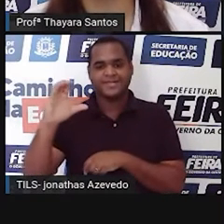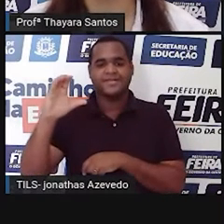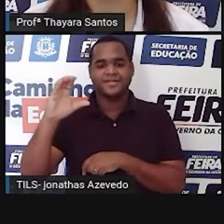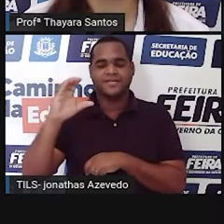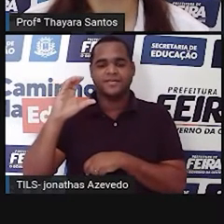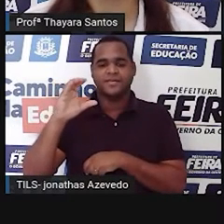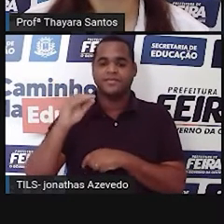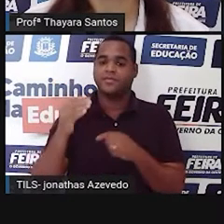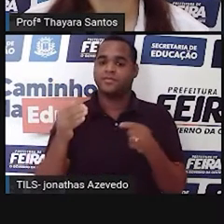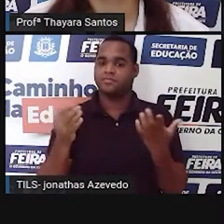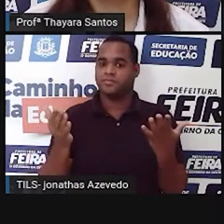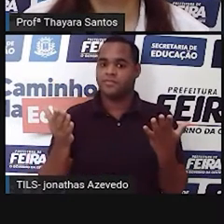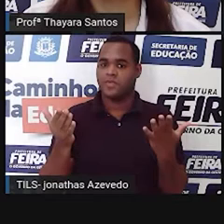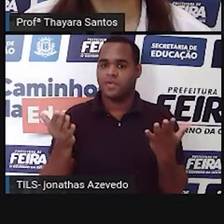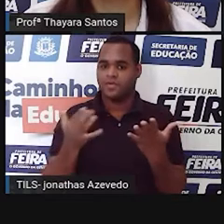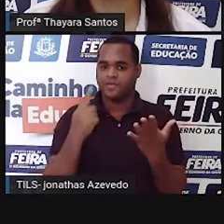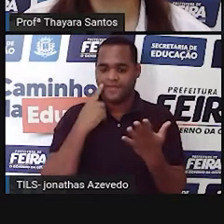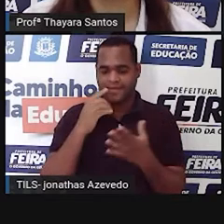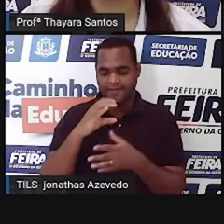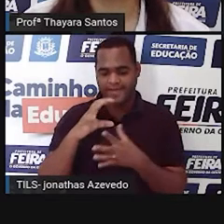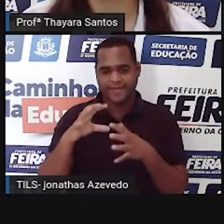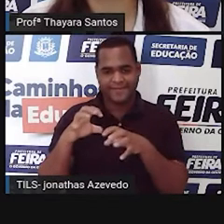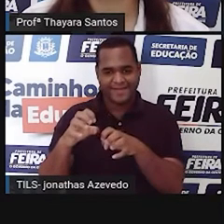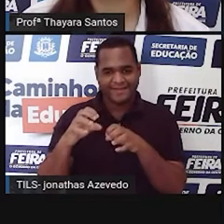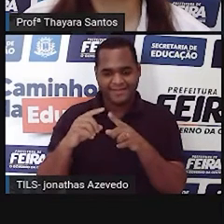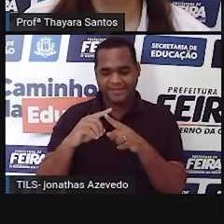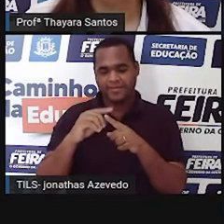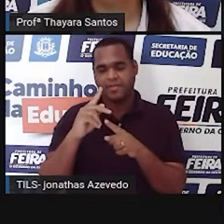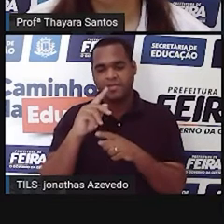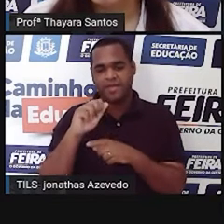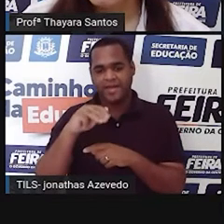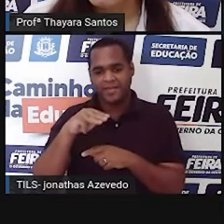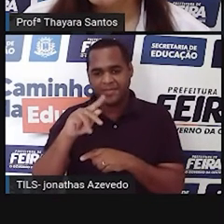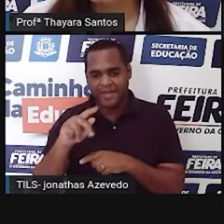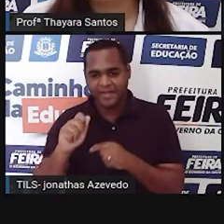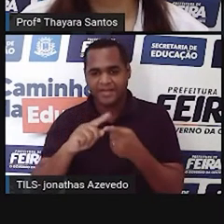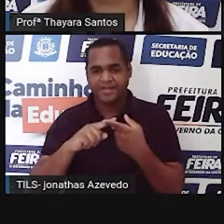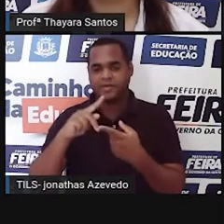hoje a gente vai falar sobre o Cerrado, o Pampa e o Pantanal.